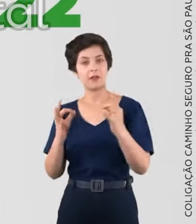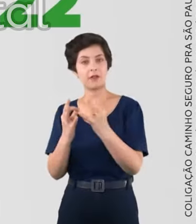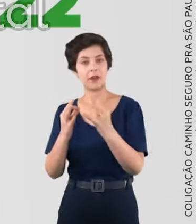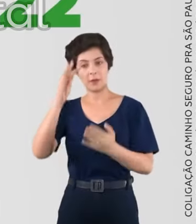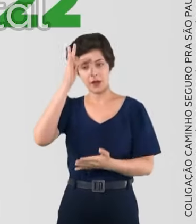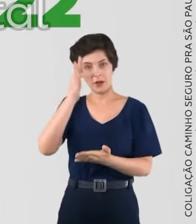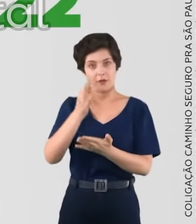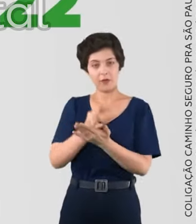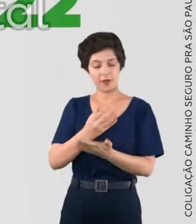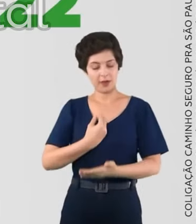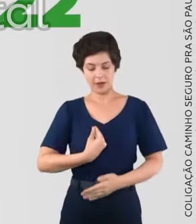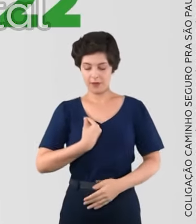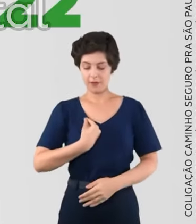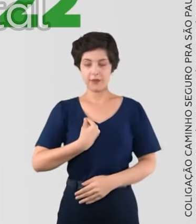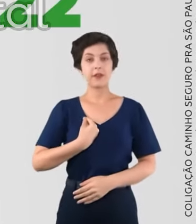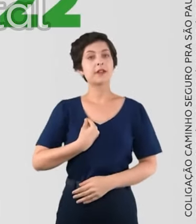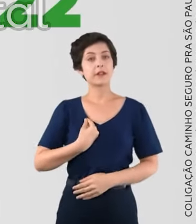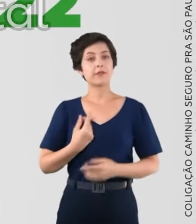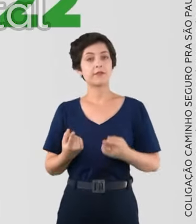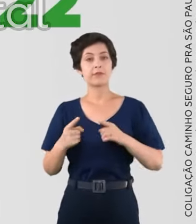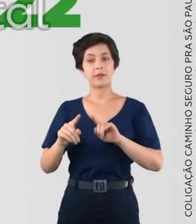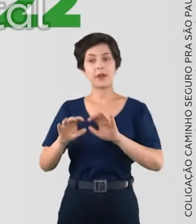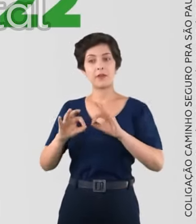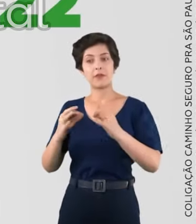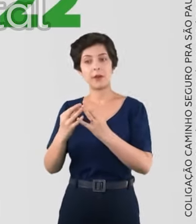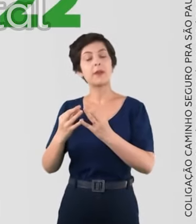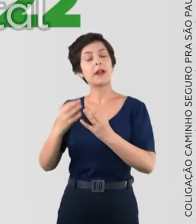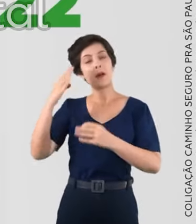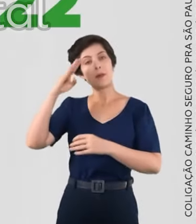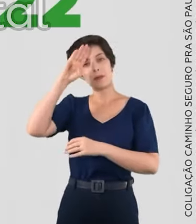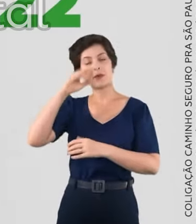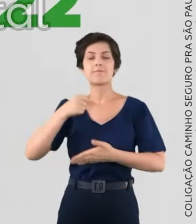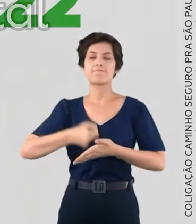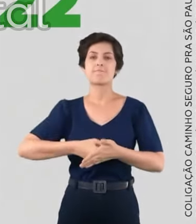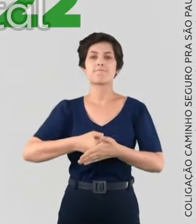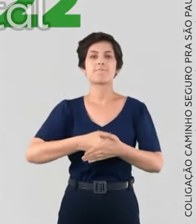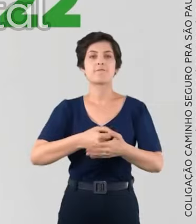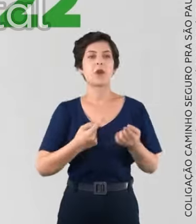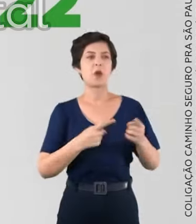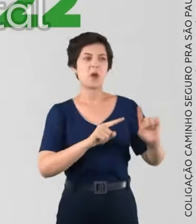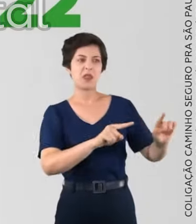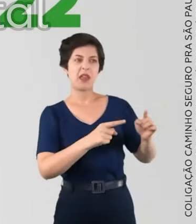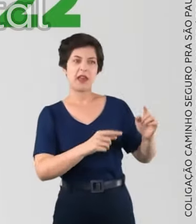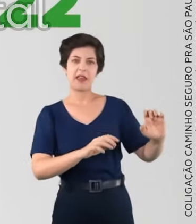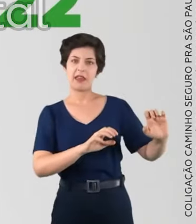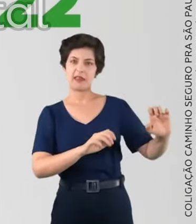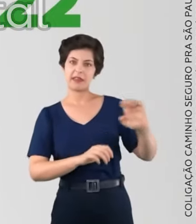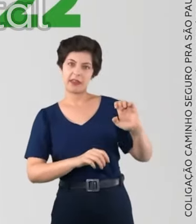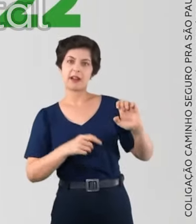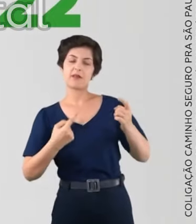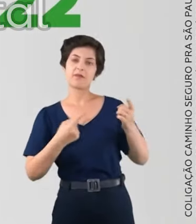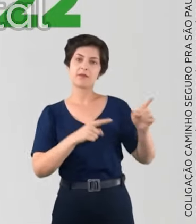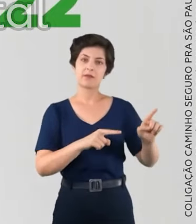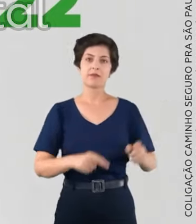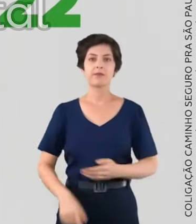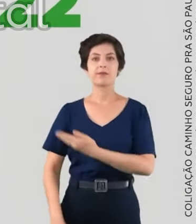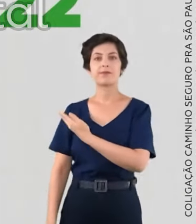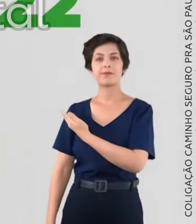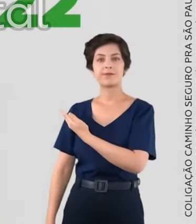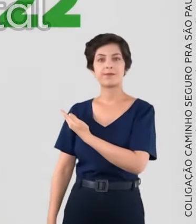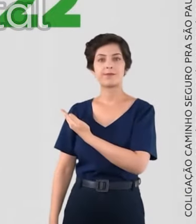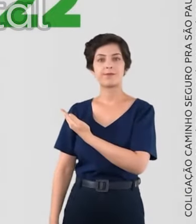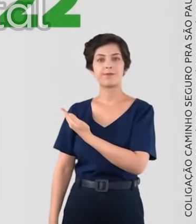família, a fé e a vida. Ao lado da família Bolsonaro, seguirei lutando contra os ataques da esquerda. Sou Naira